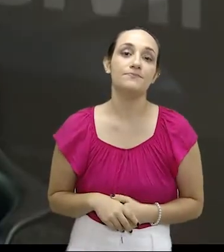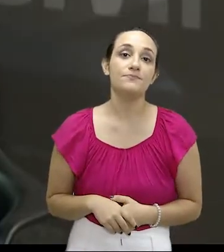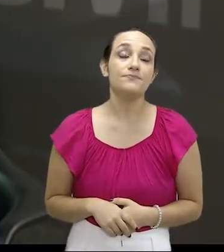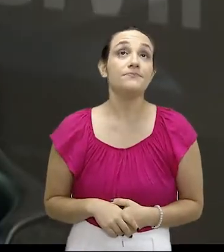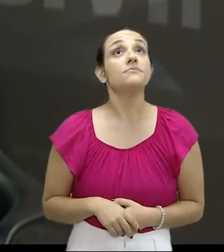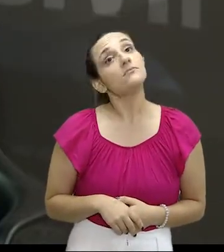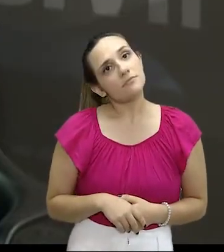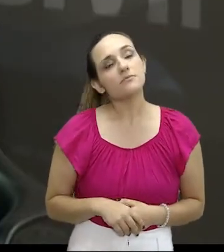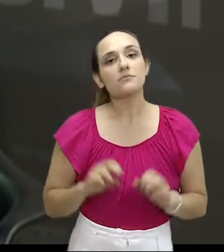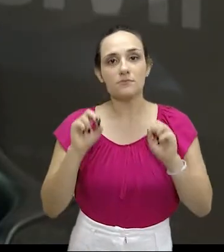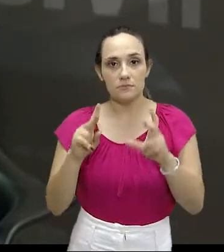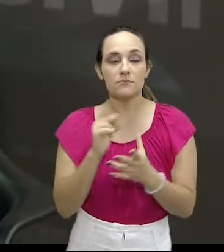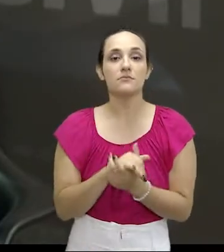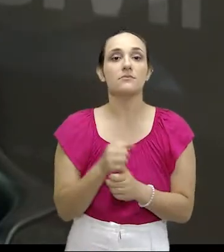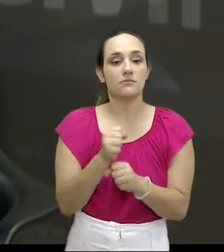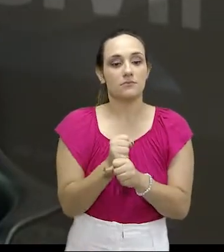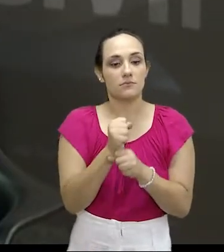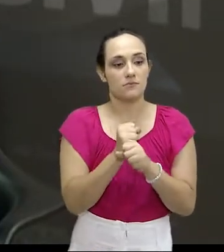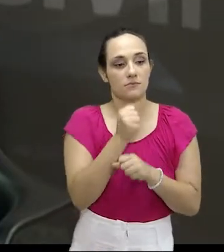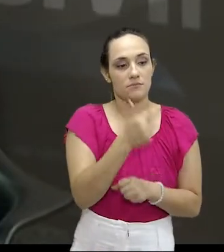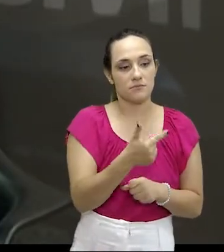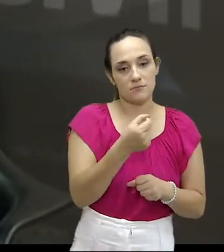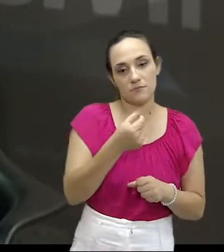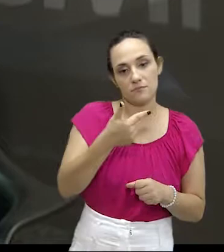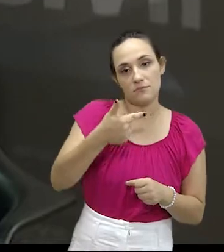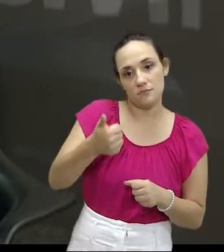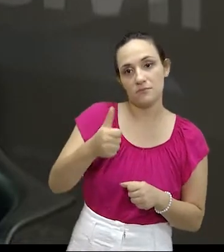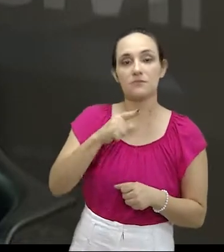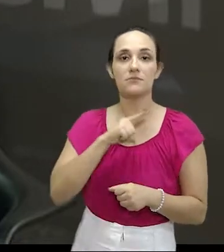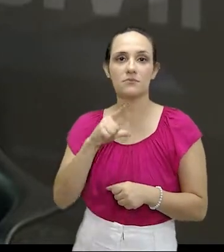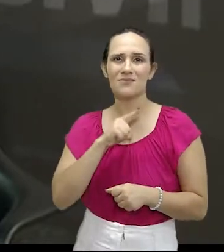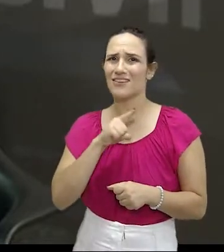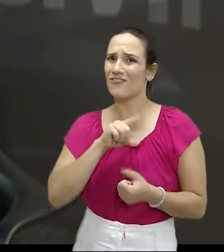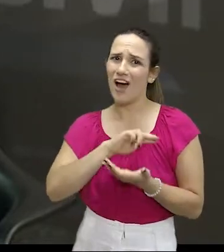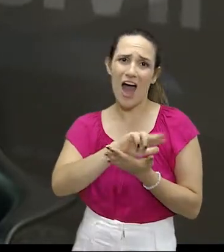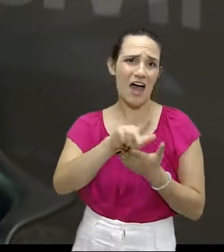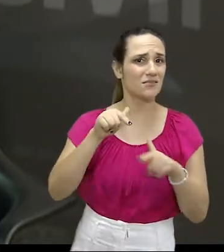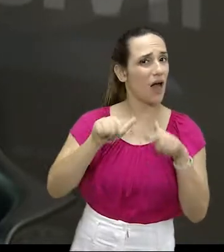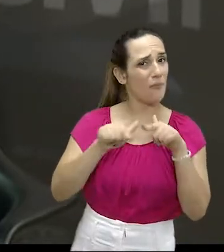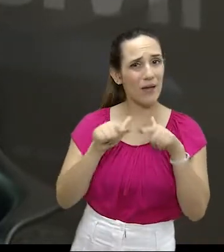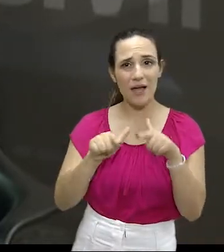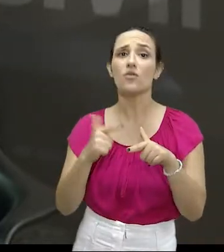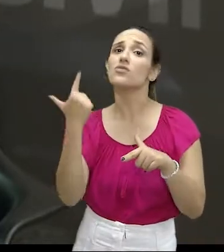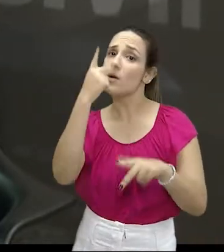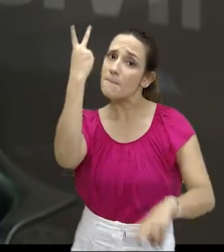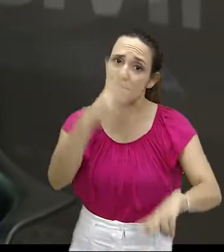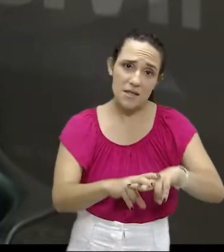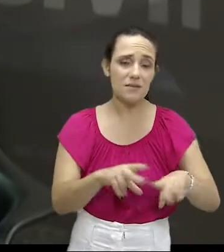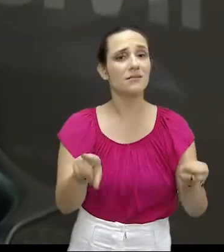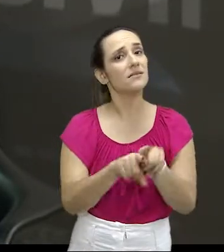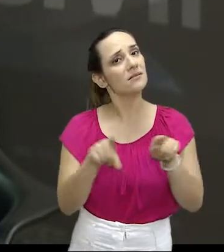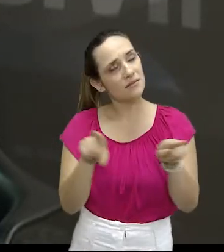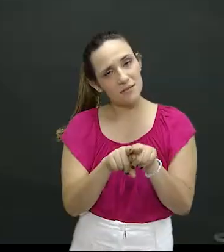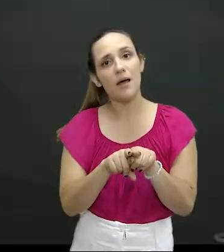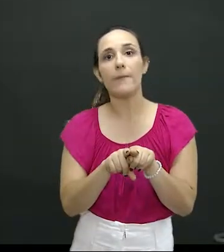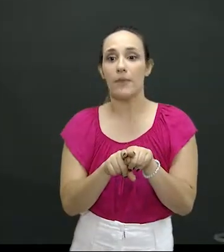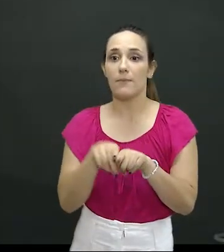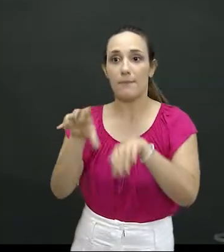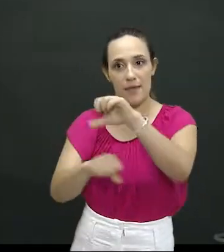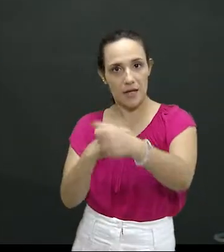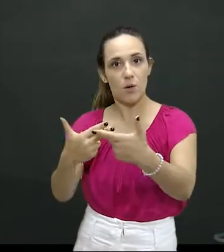E doutor, em 2021 foram diversas ações que resultaram em prisões e apreensões. O balanço foi positivo?